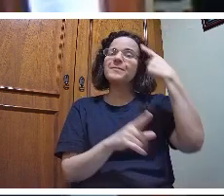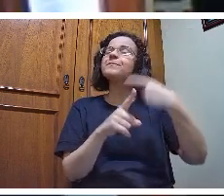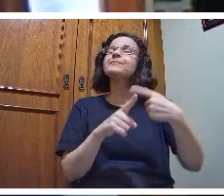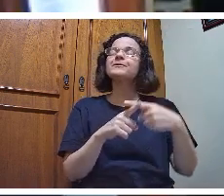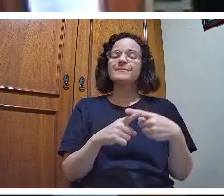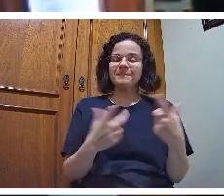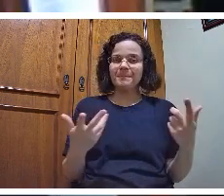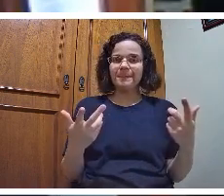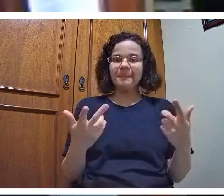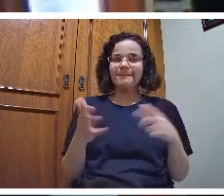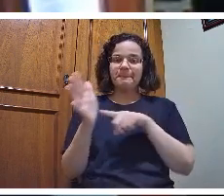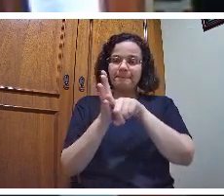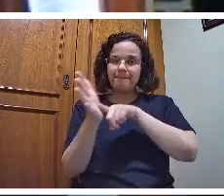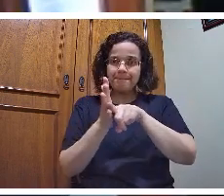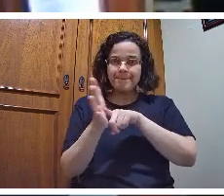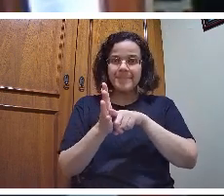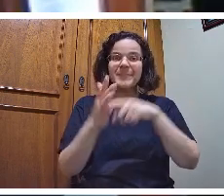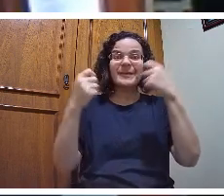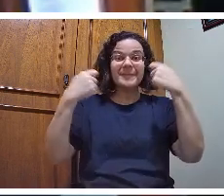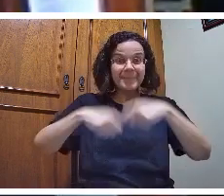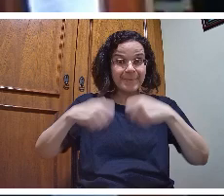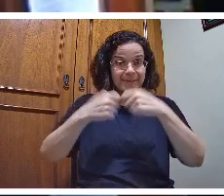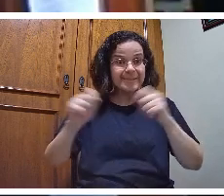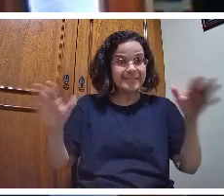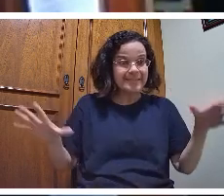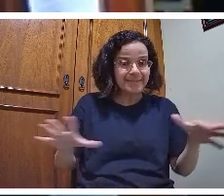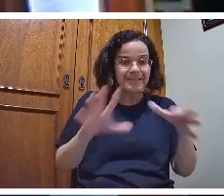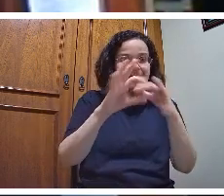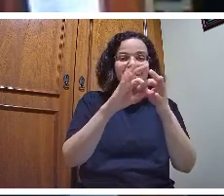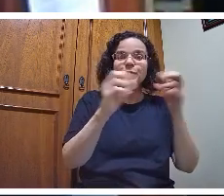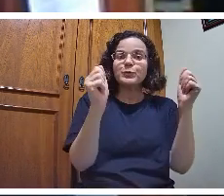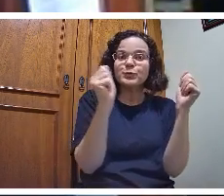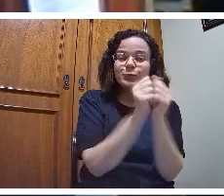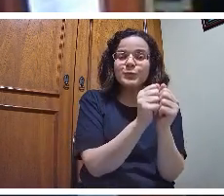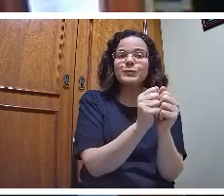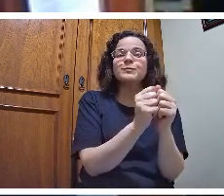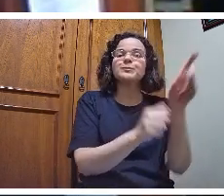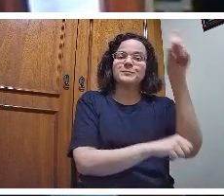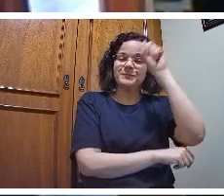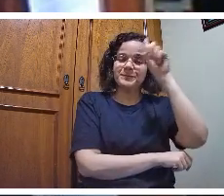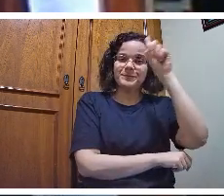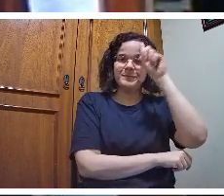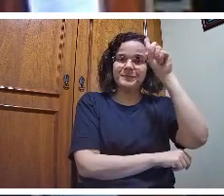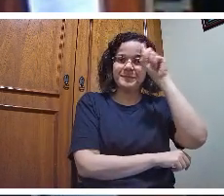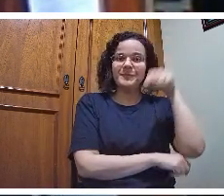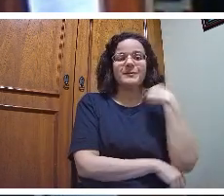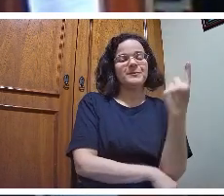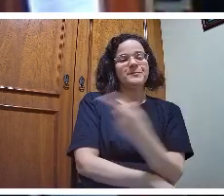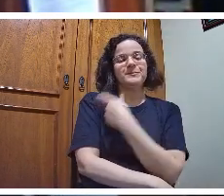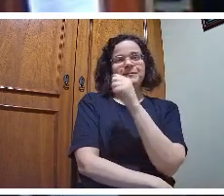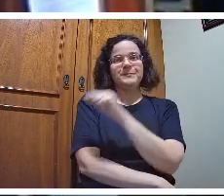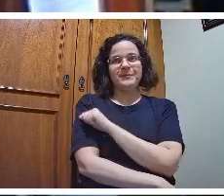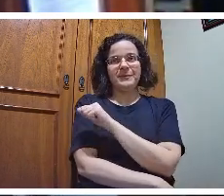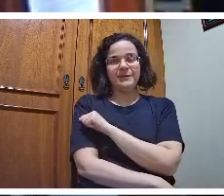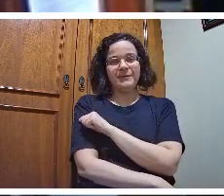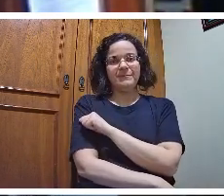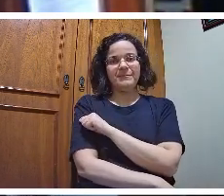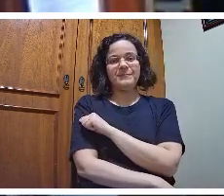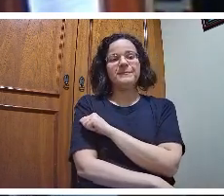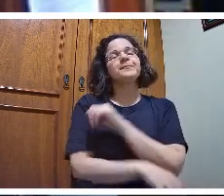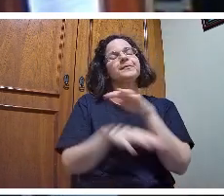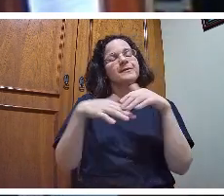mais presente no cotidiano dos nossos alunos dos nossos educandos da formação que eles